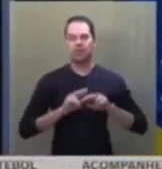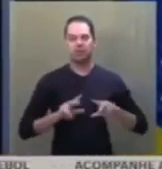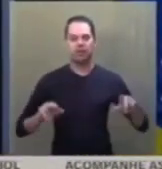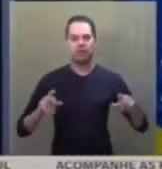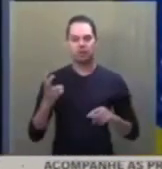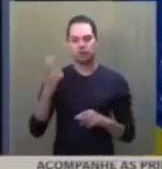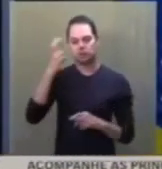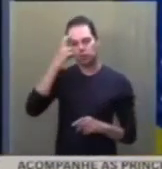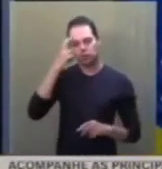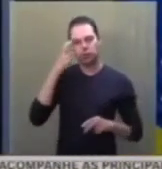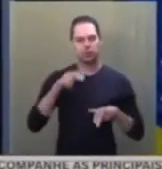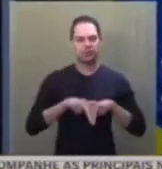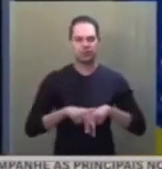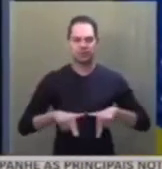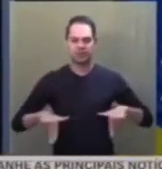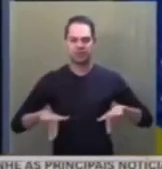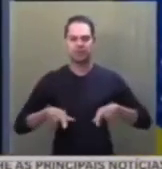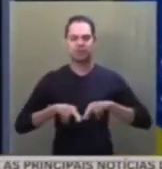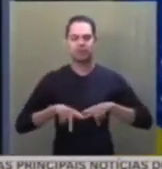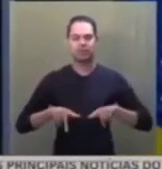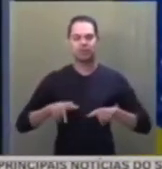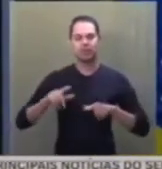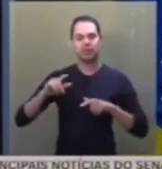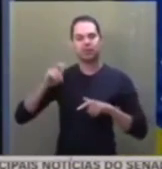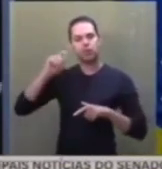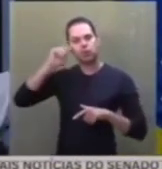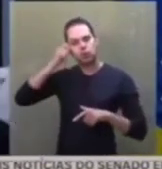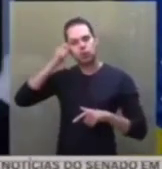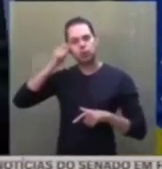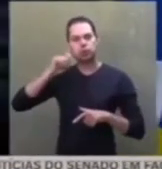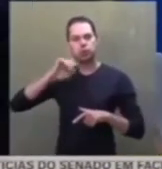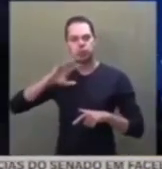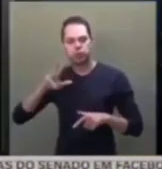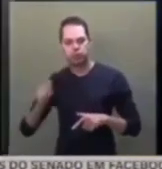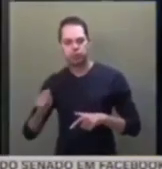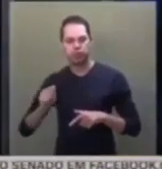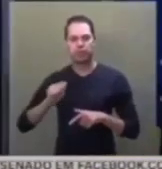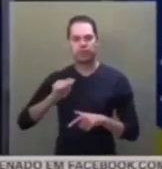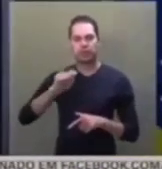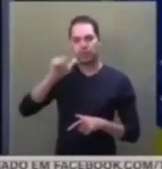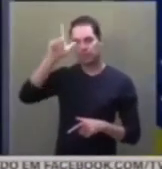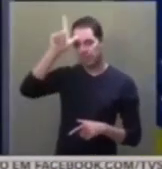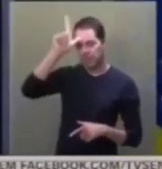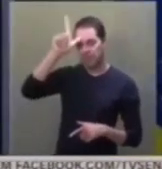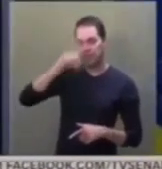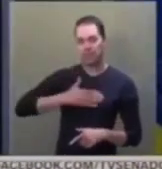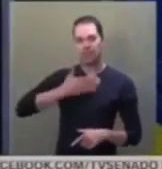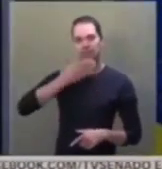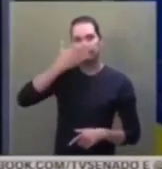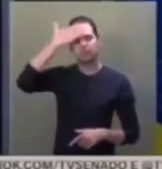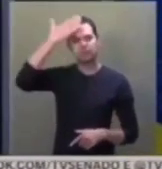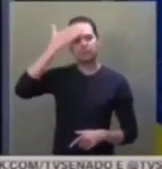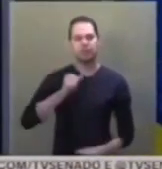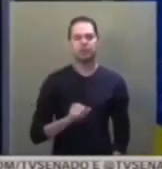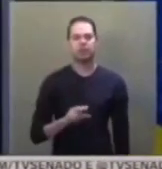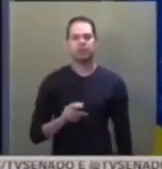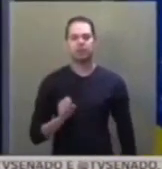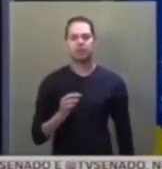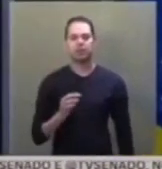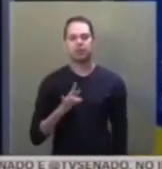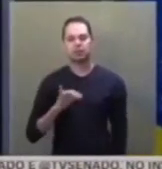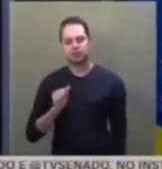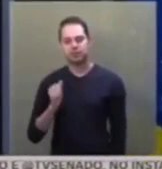e etnias. São afrodescendentes, alemães, árabes, austríacos, holandeses,